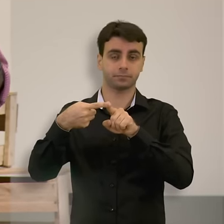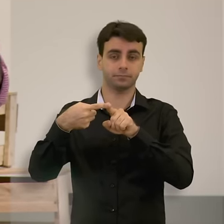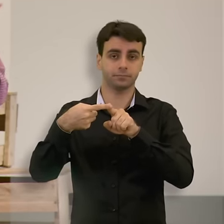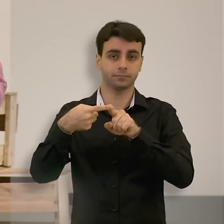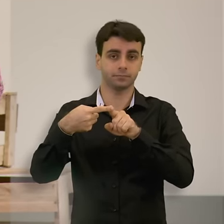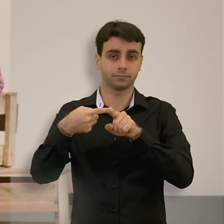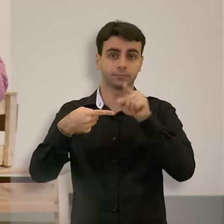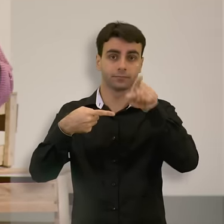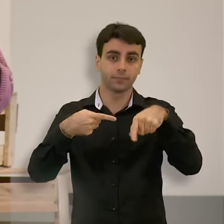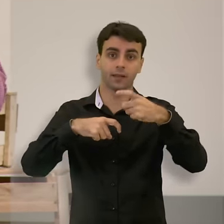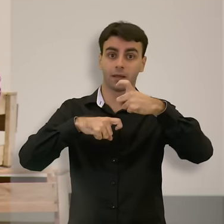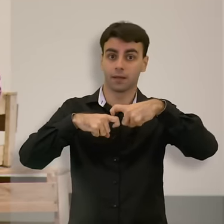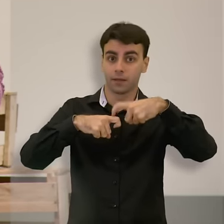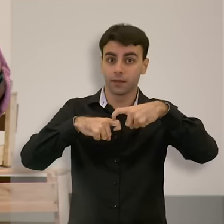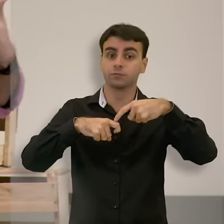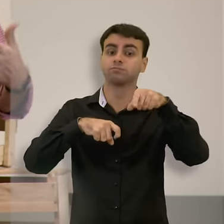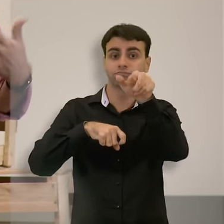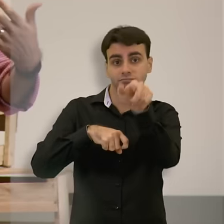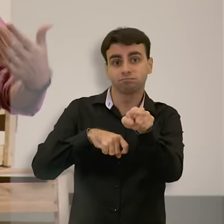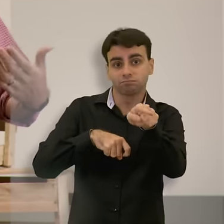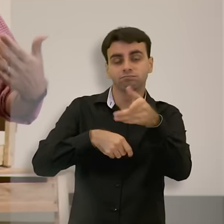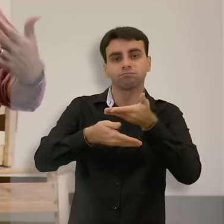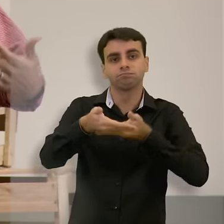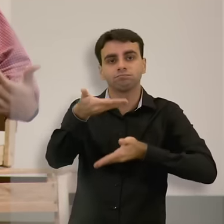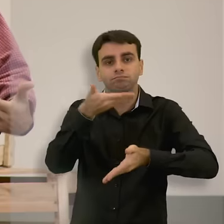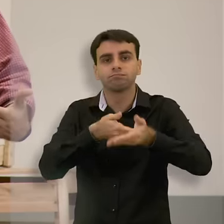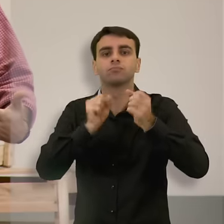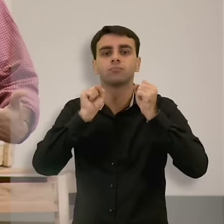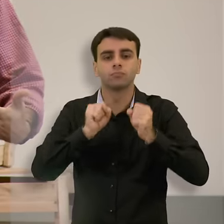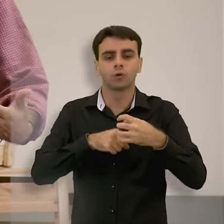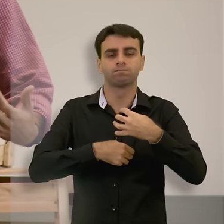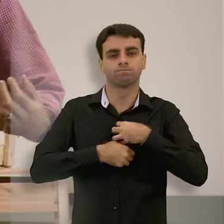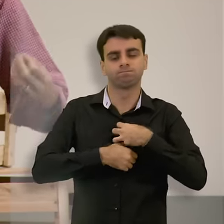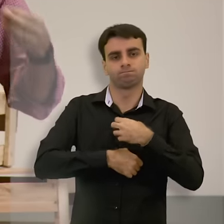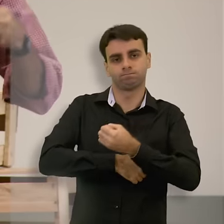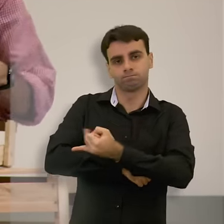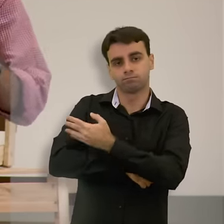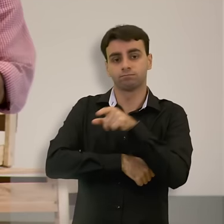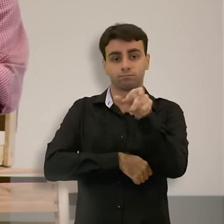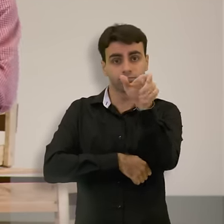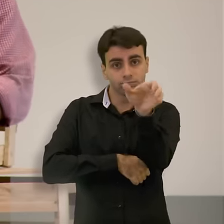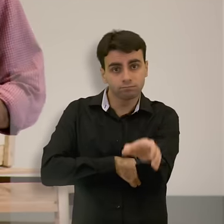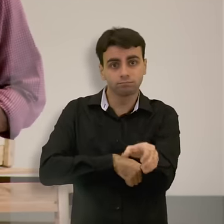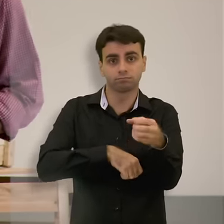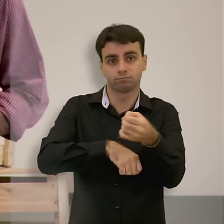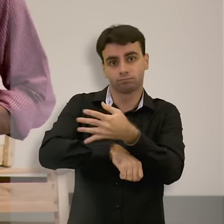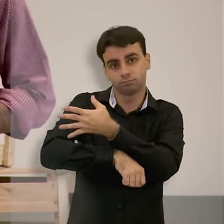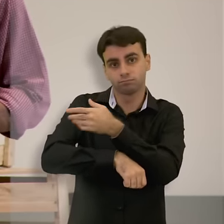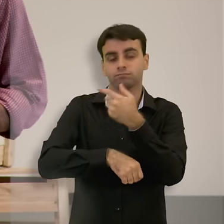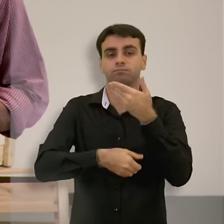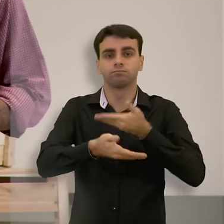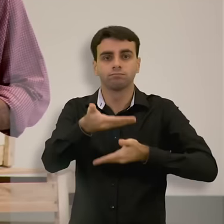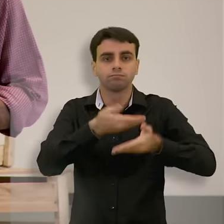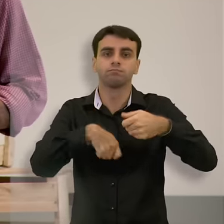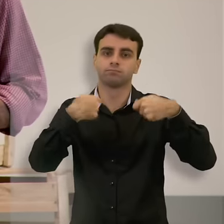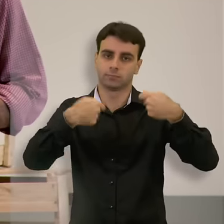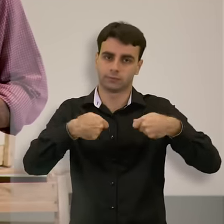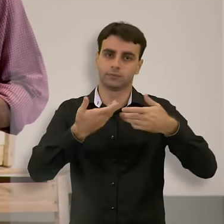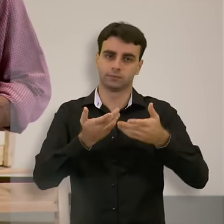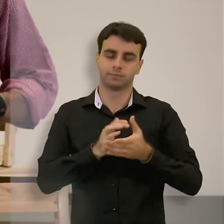médicos e pacientes possam cuidar de suas emoções nesse processo de cuidado da saúde.